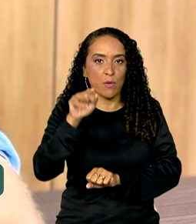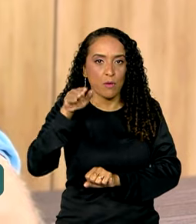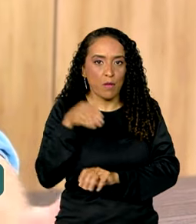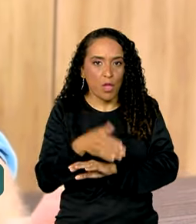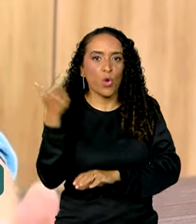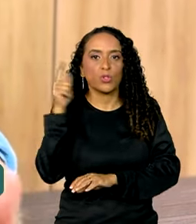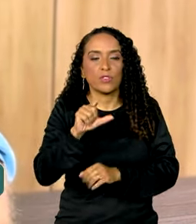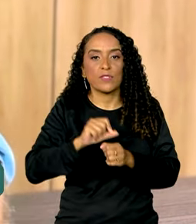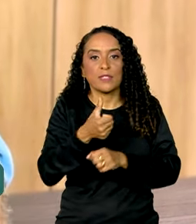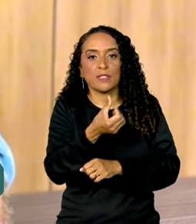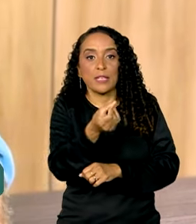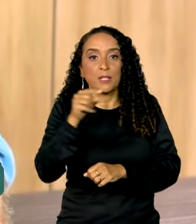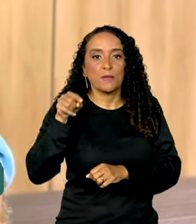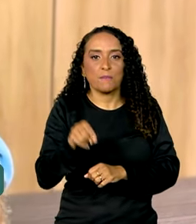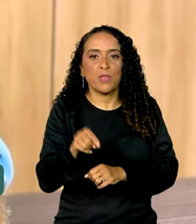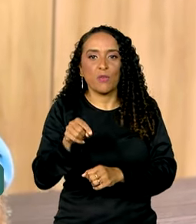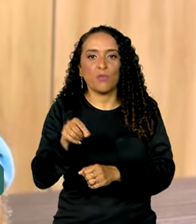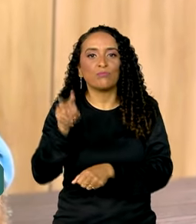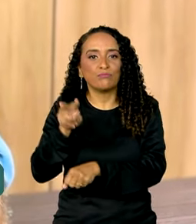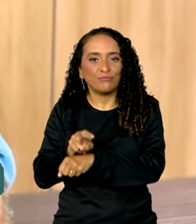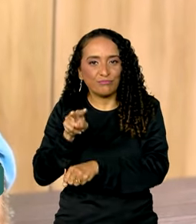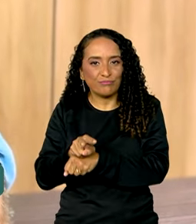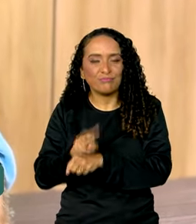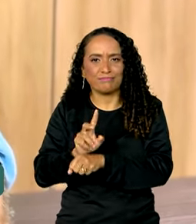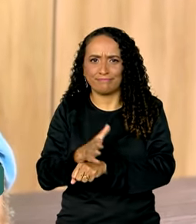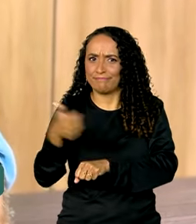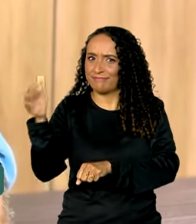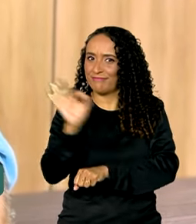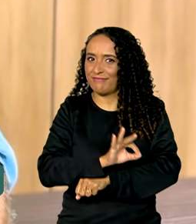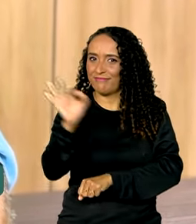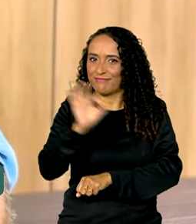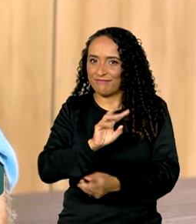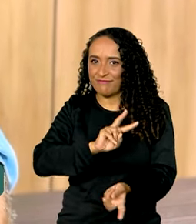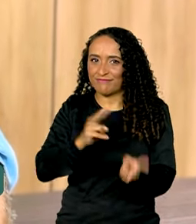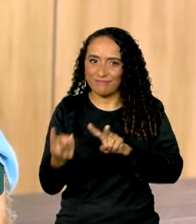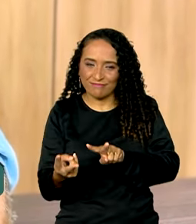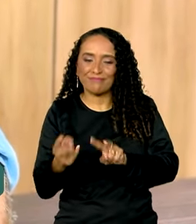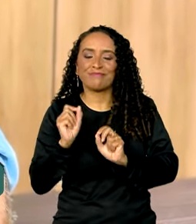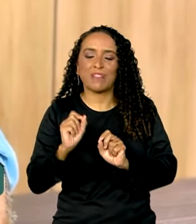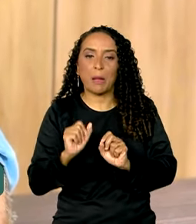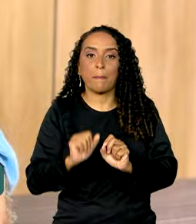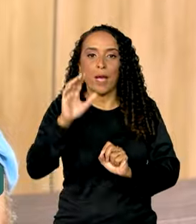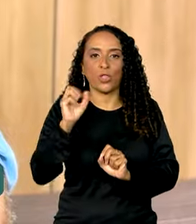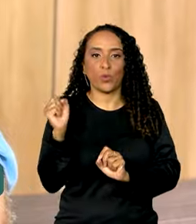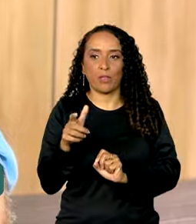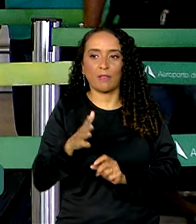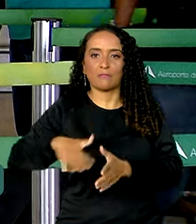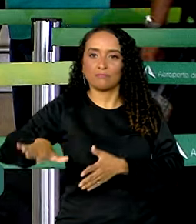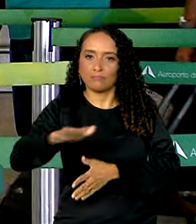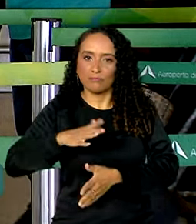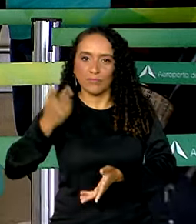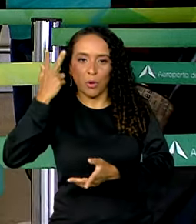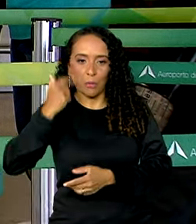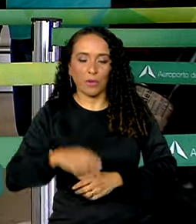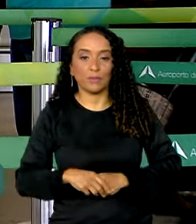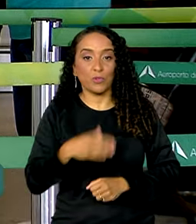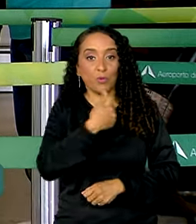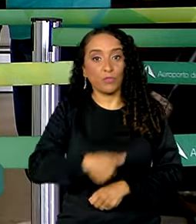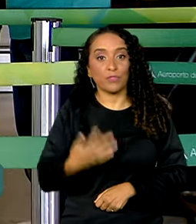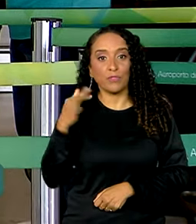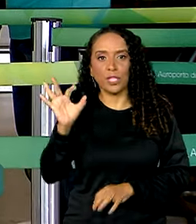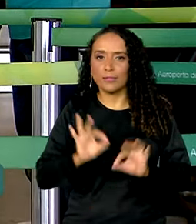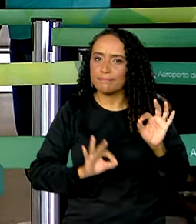conseguimos fazer 16 mil reservas, o que representa uma excelente taxa de conversão, muito acima do mercado tradicional. O governo federal